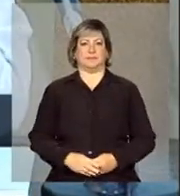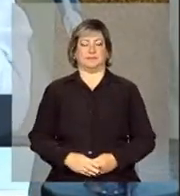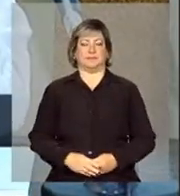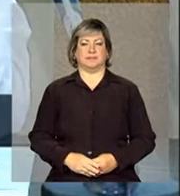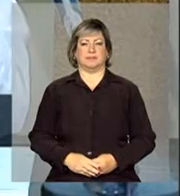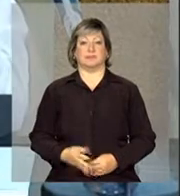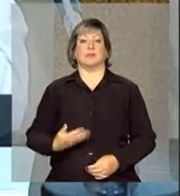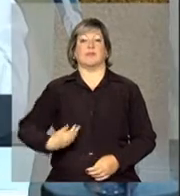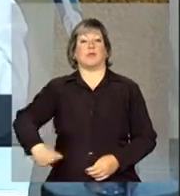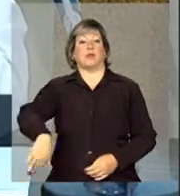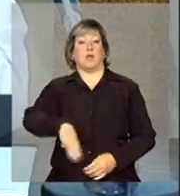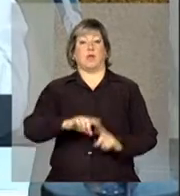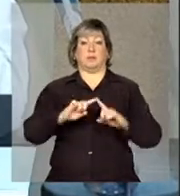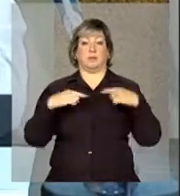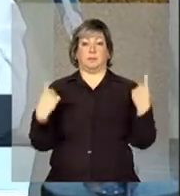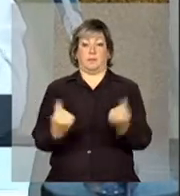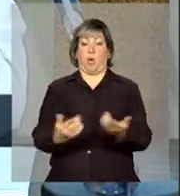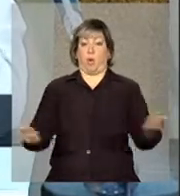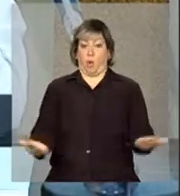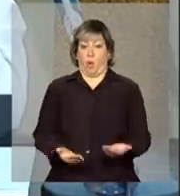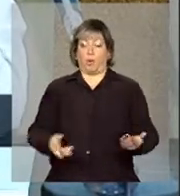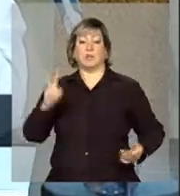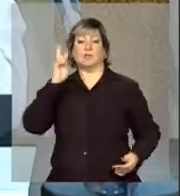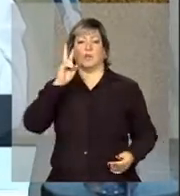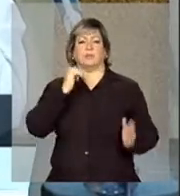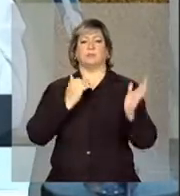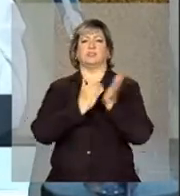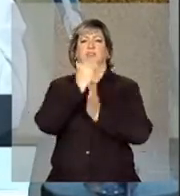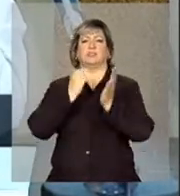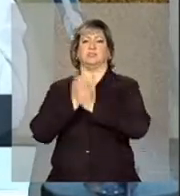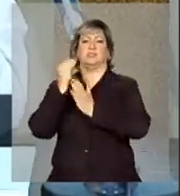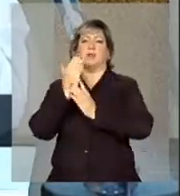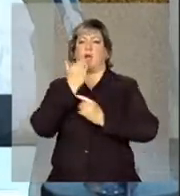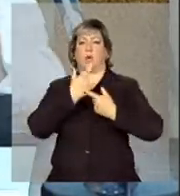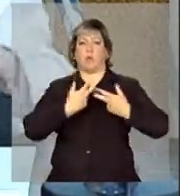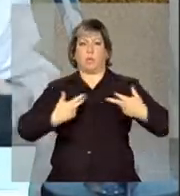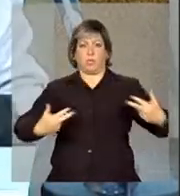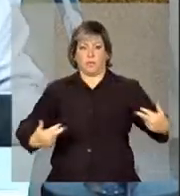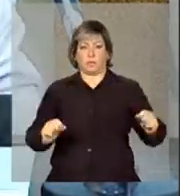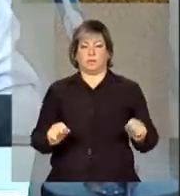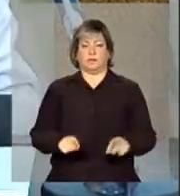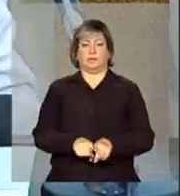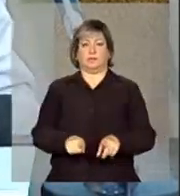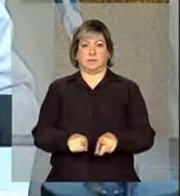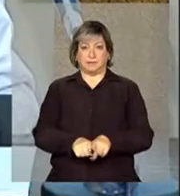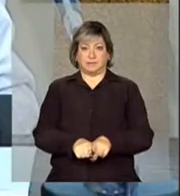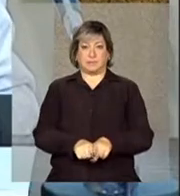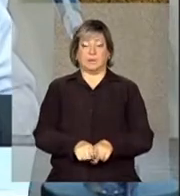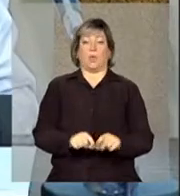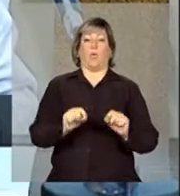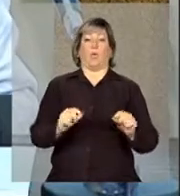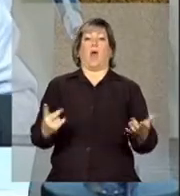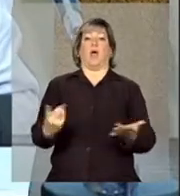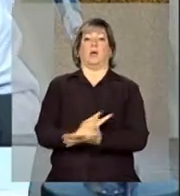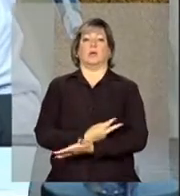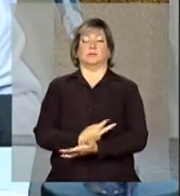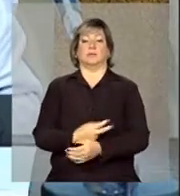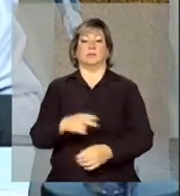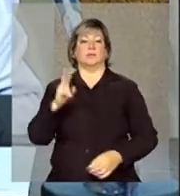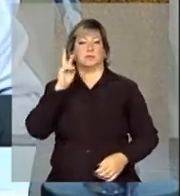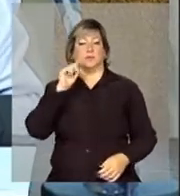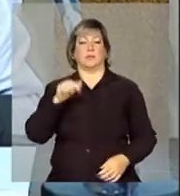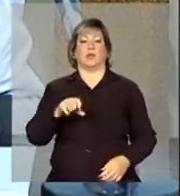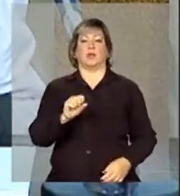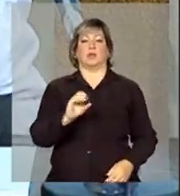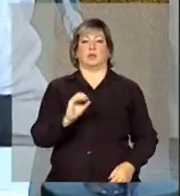plenária hoje, que é sobre a alta dos preços dos alimentos e a repercussão sobre a soberania e